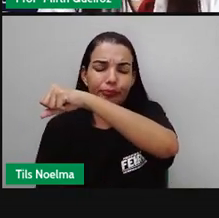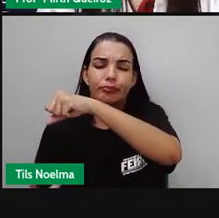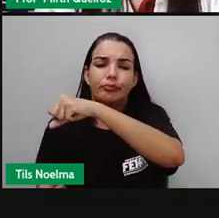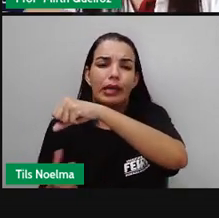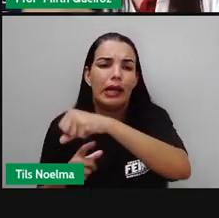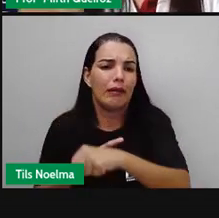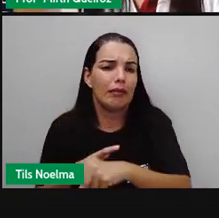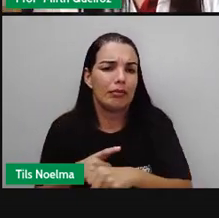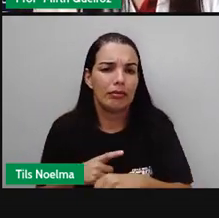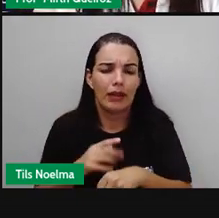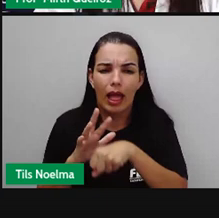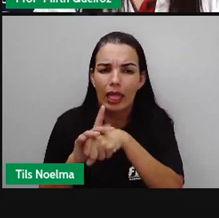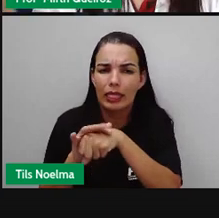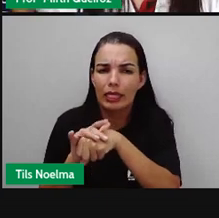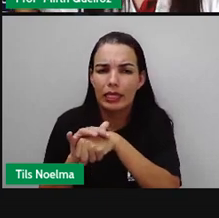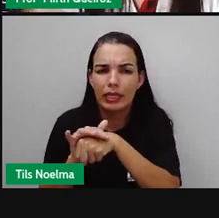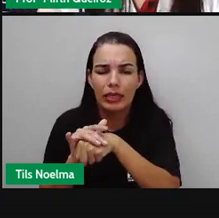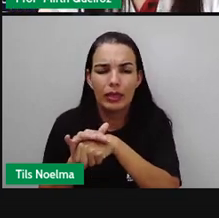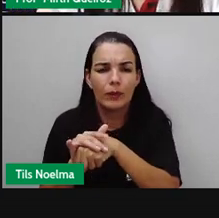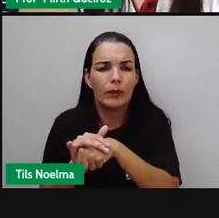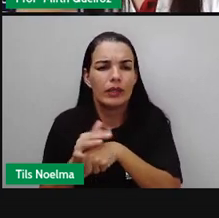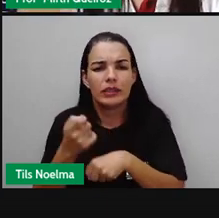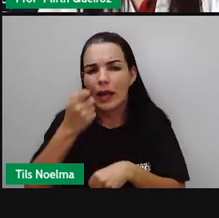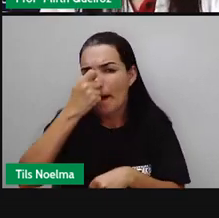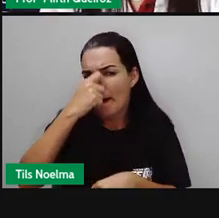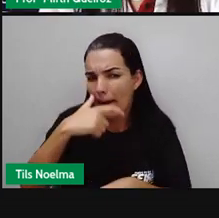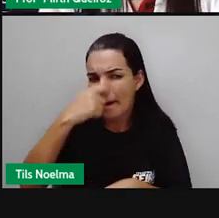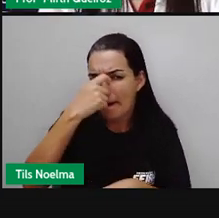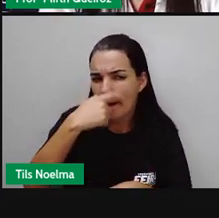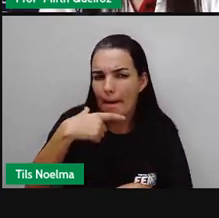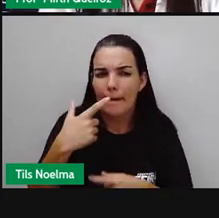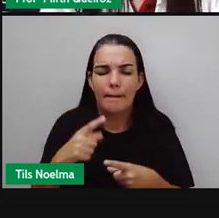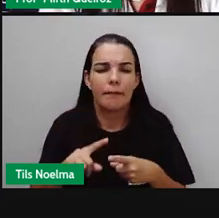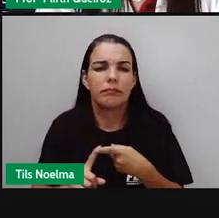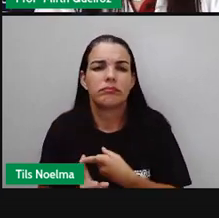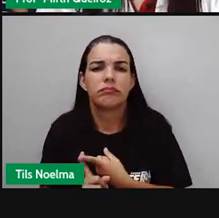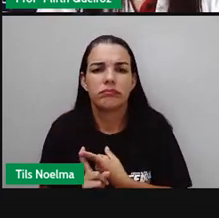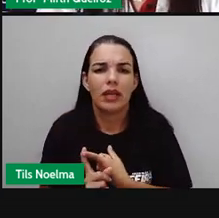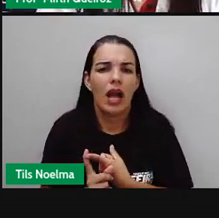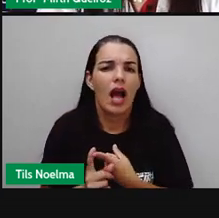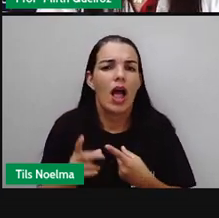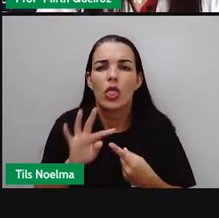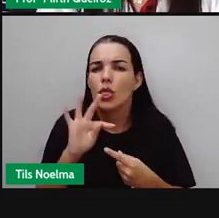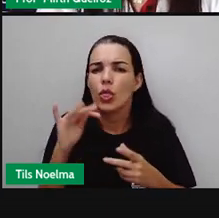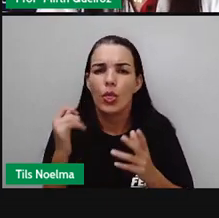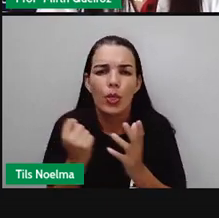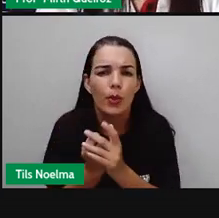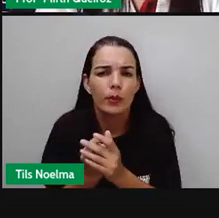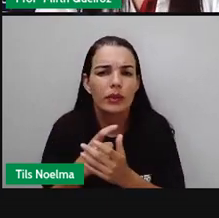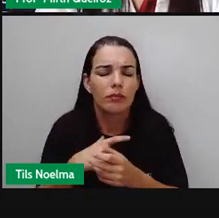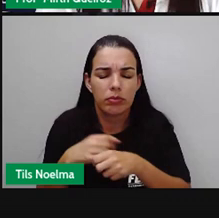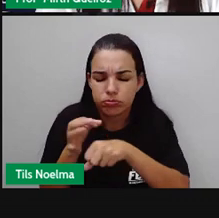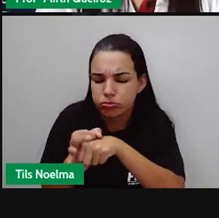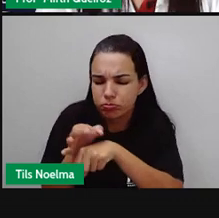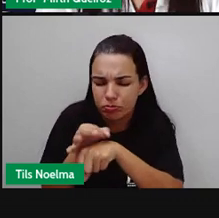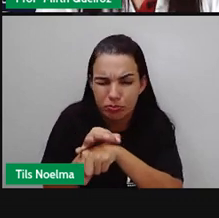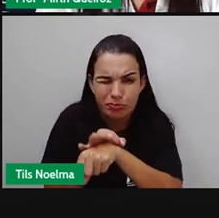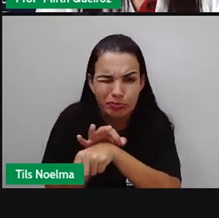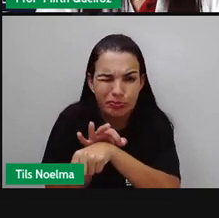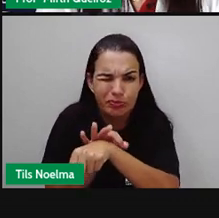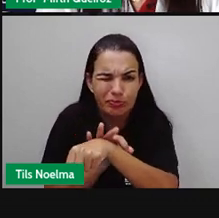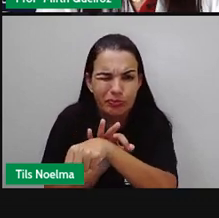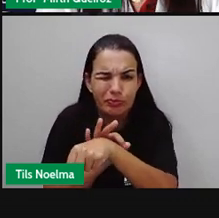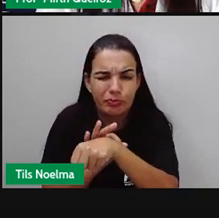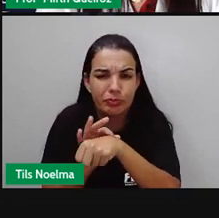hepatite, hepatite virais, gripes, síndrome da imunodacicência adquirida, que seria AIDS, né? Uma doença que